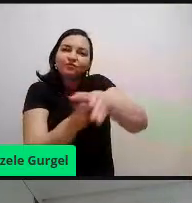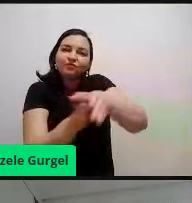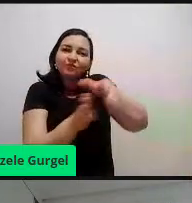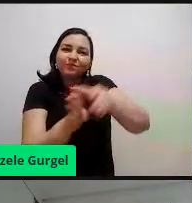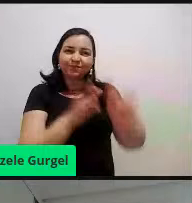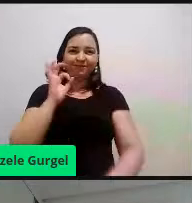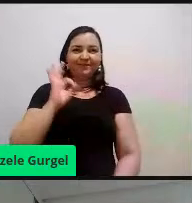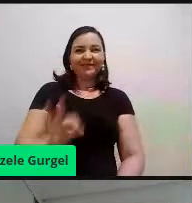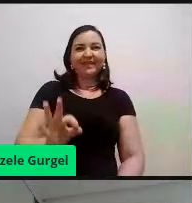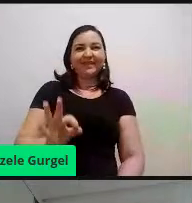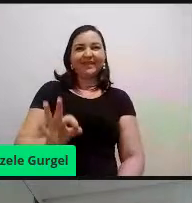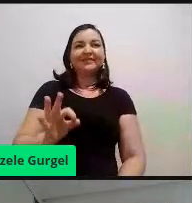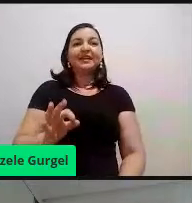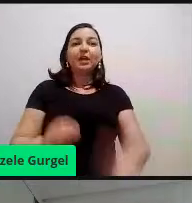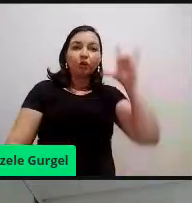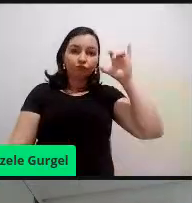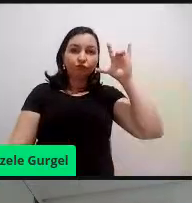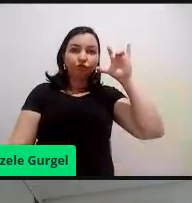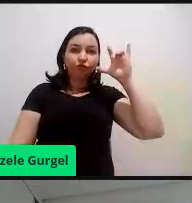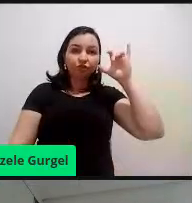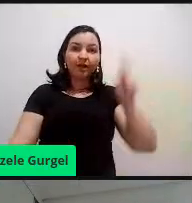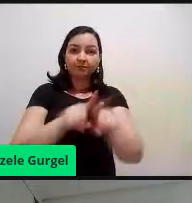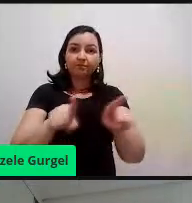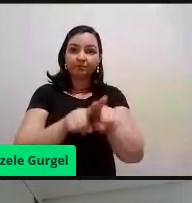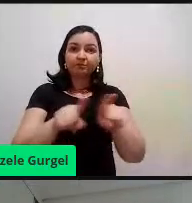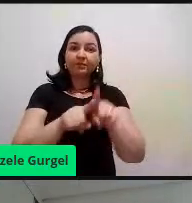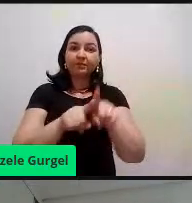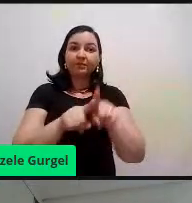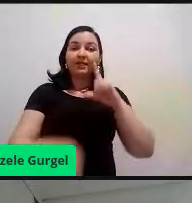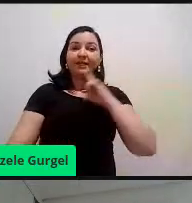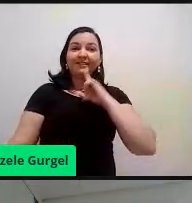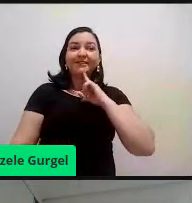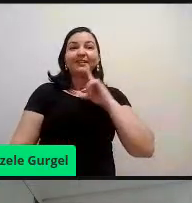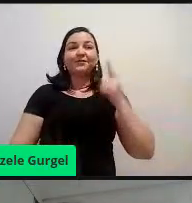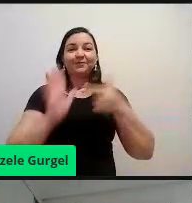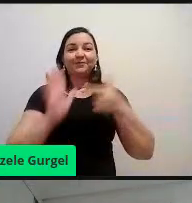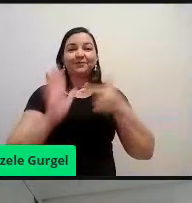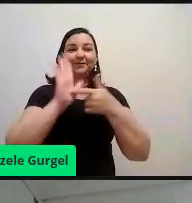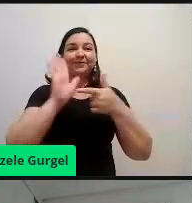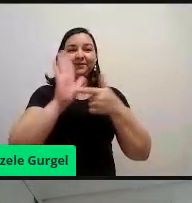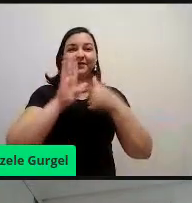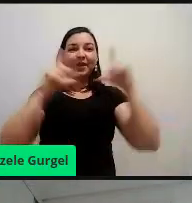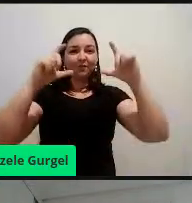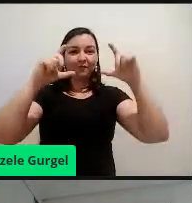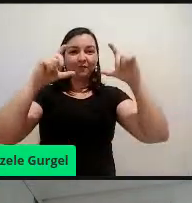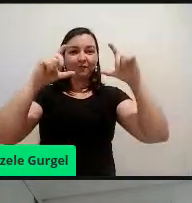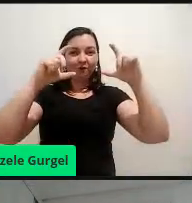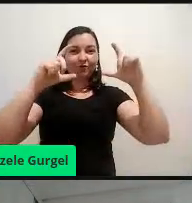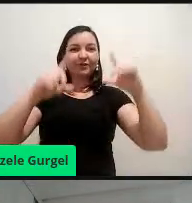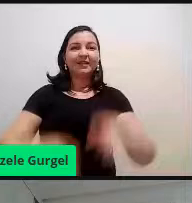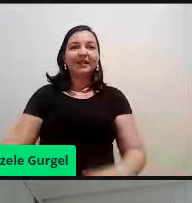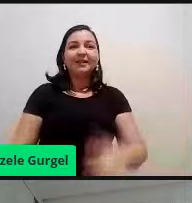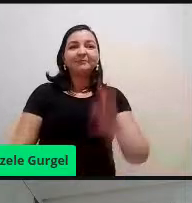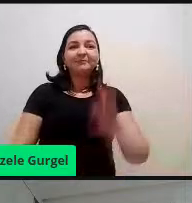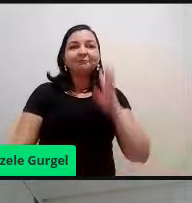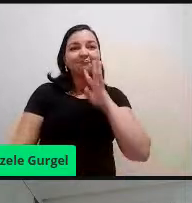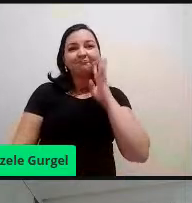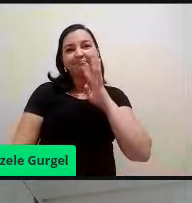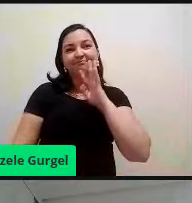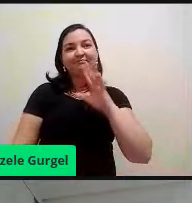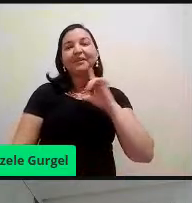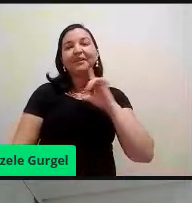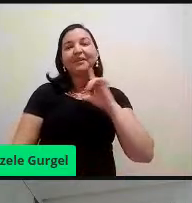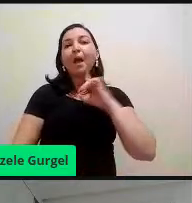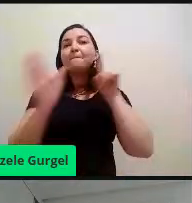né, nesse Instagram também, a gente fez um filtro, aqui é Renata, um filtro bem interessante, onde é um quiz,